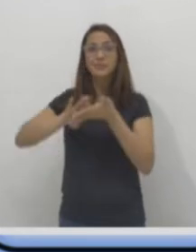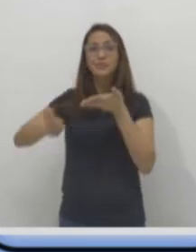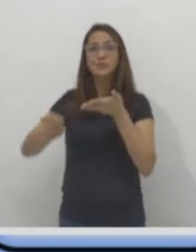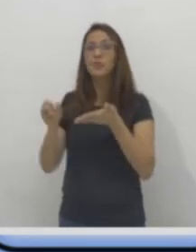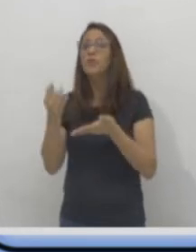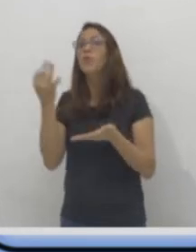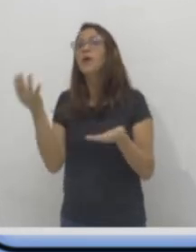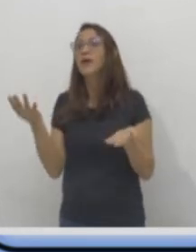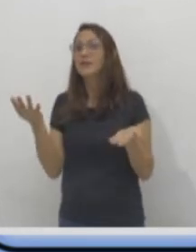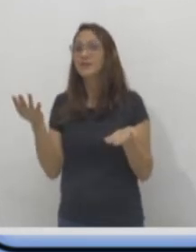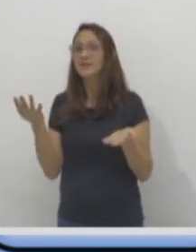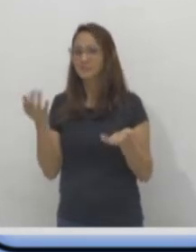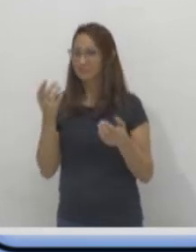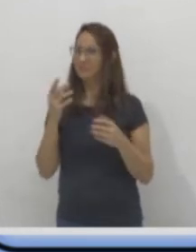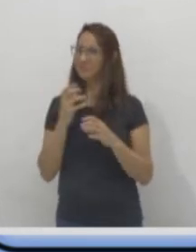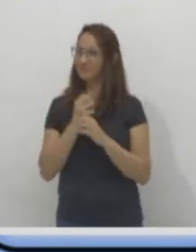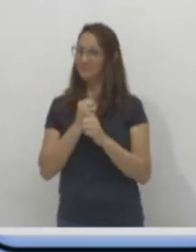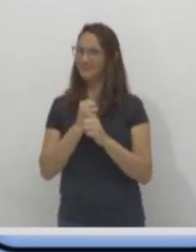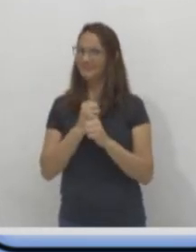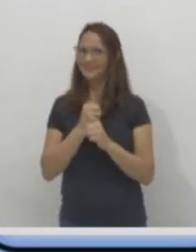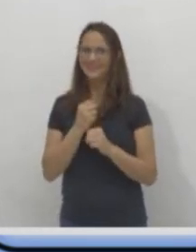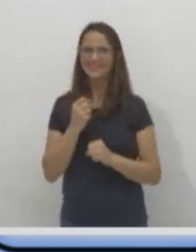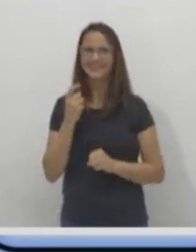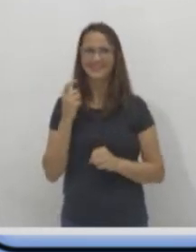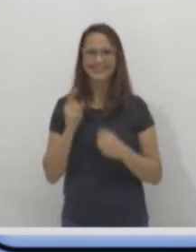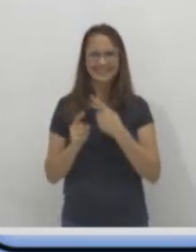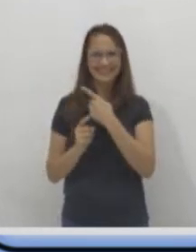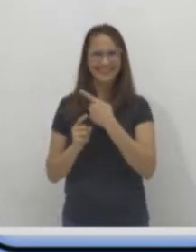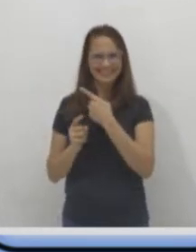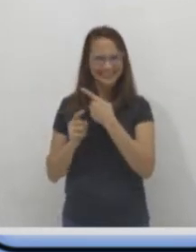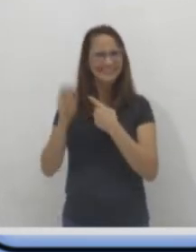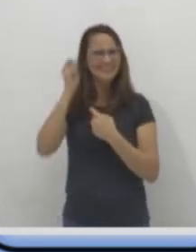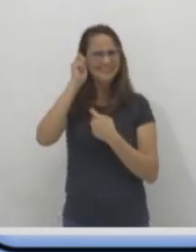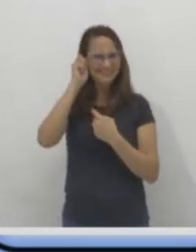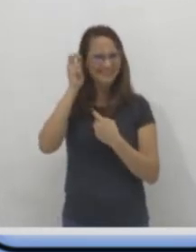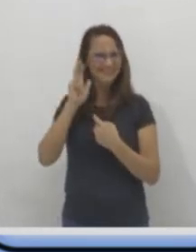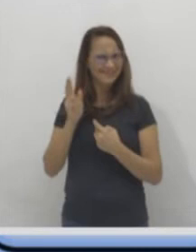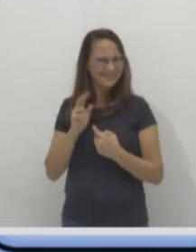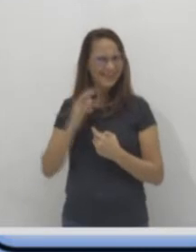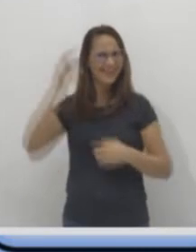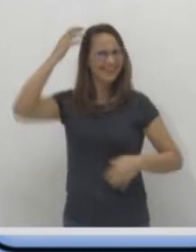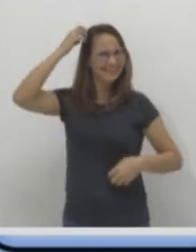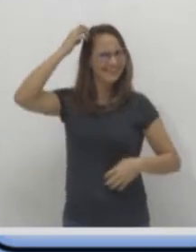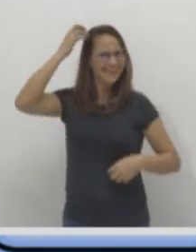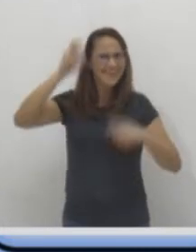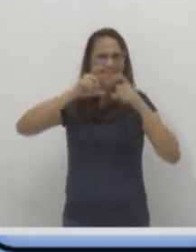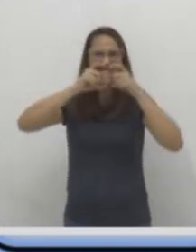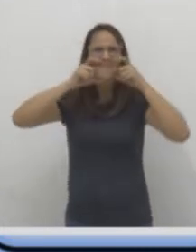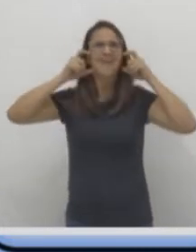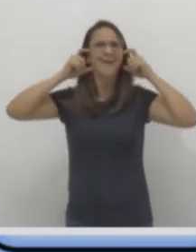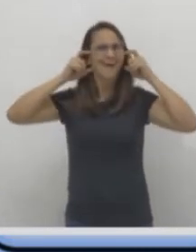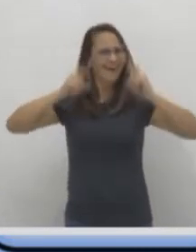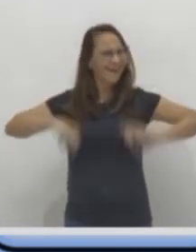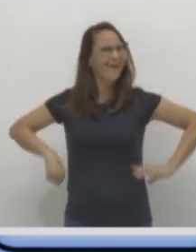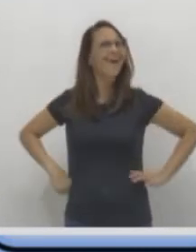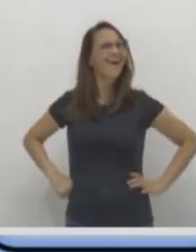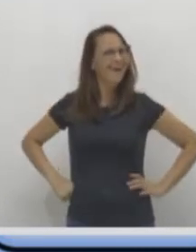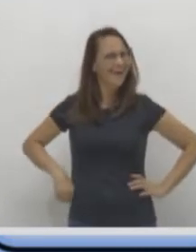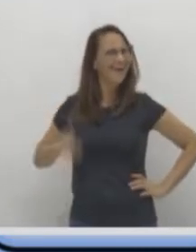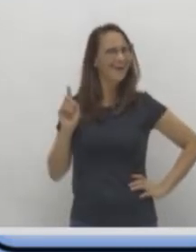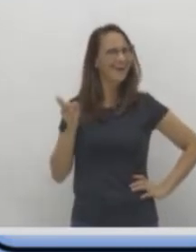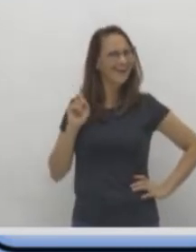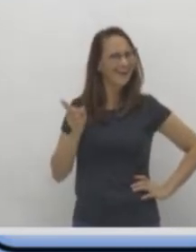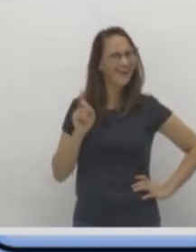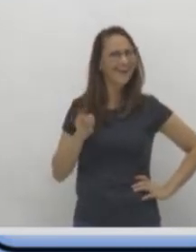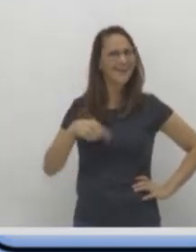a continha. Fica esperto. Olha lá. Olha o macaco. Até o macaco está esperto. de máscara. O macaco de máscara. Foi na feira, mas foi de máscara. Vamos